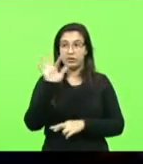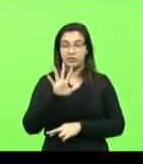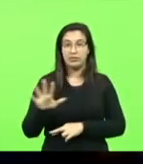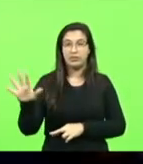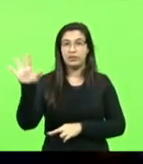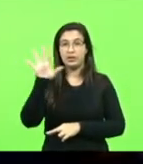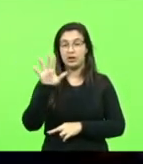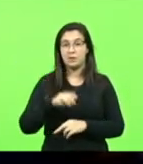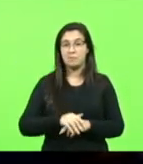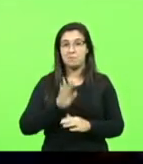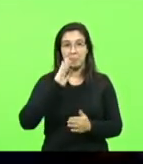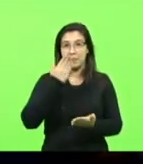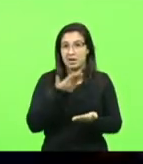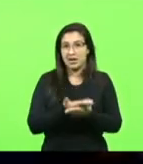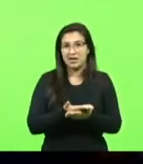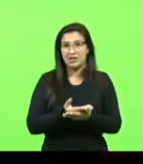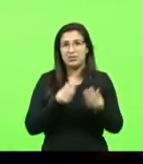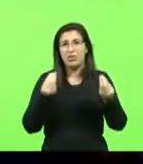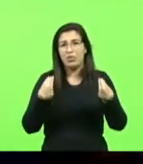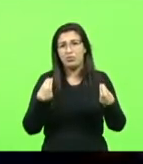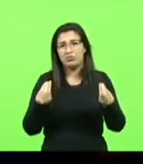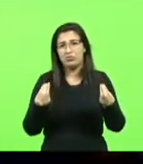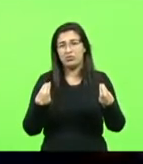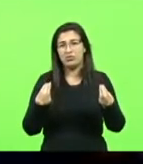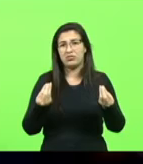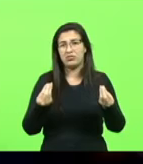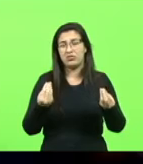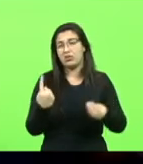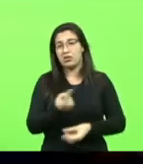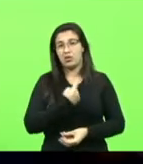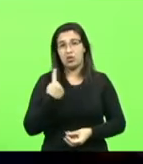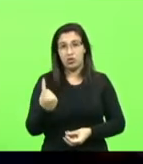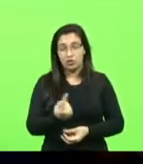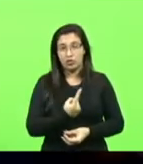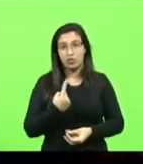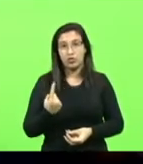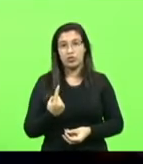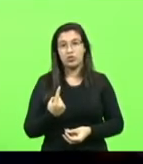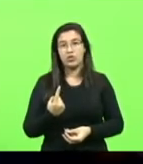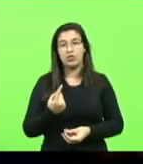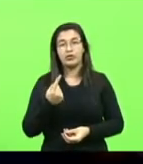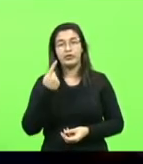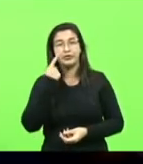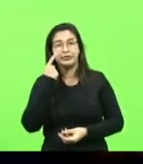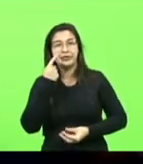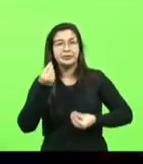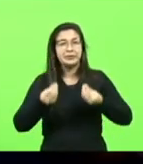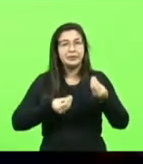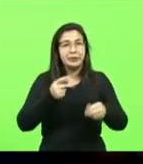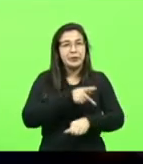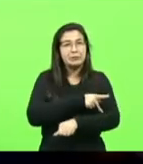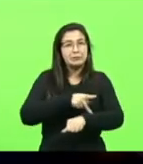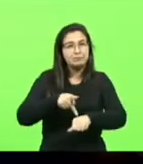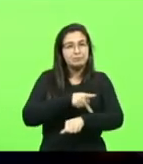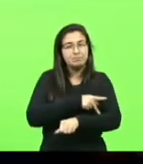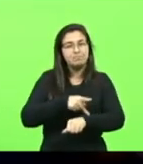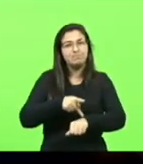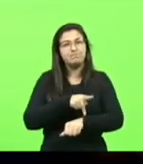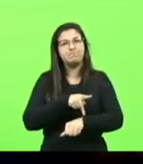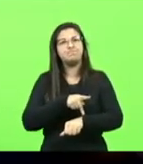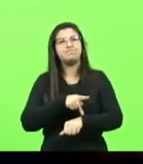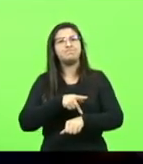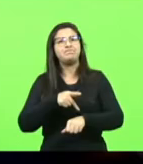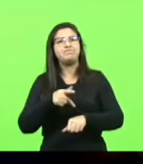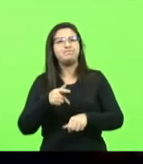o seu presente, né? Então, nós estamos fazendo pedagogicamente missão de casa e demonstrando para